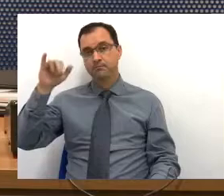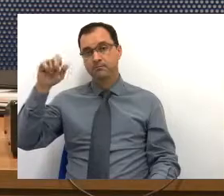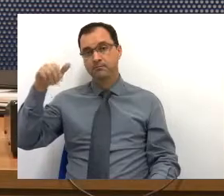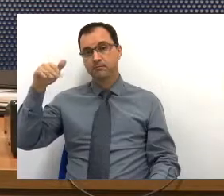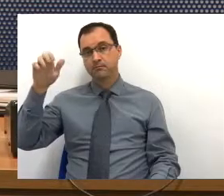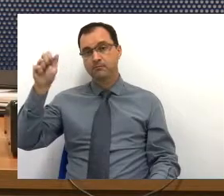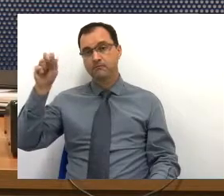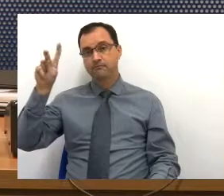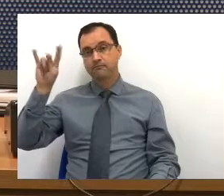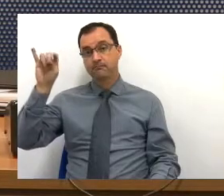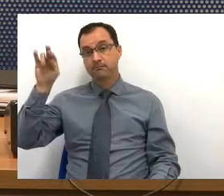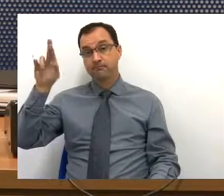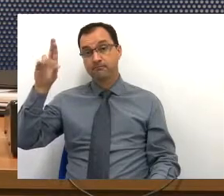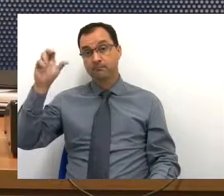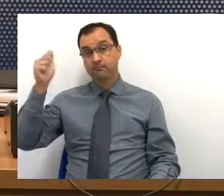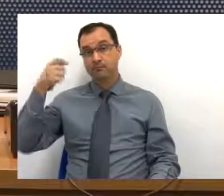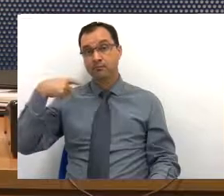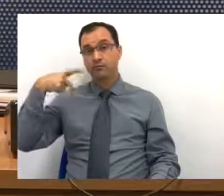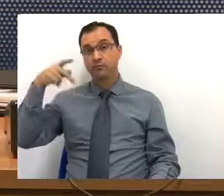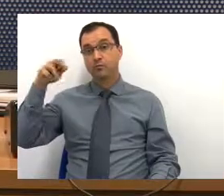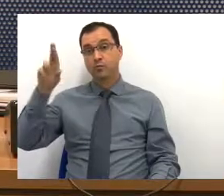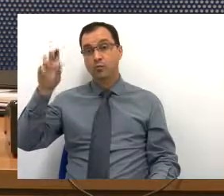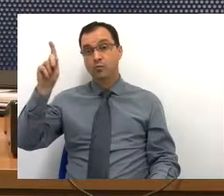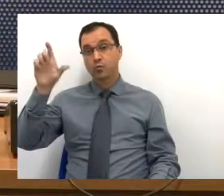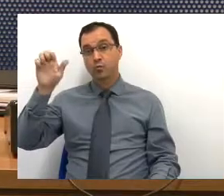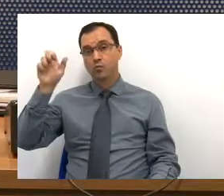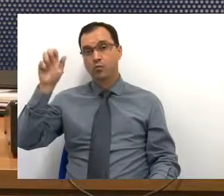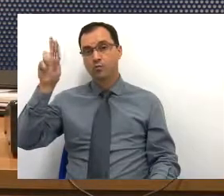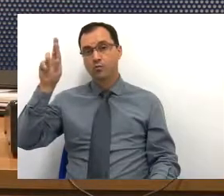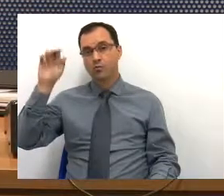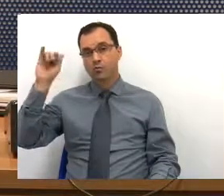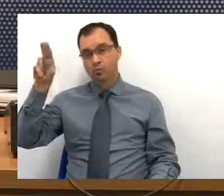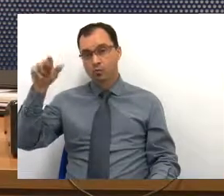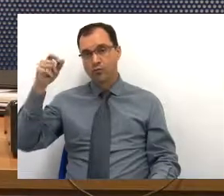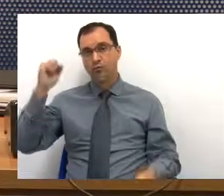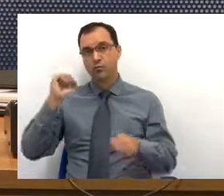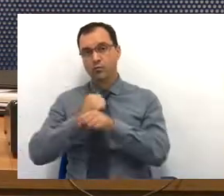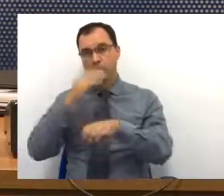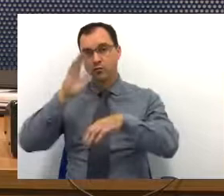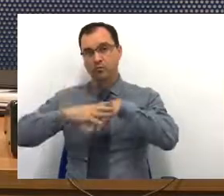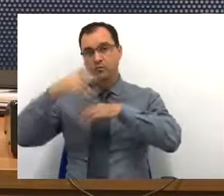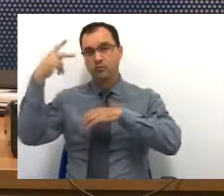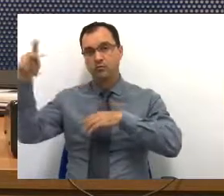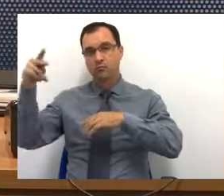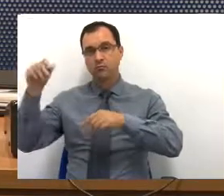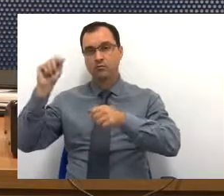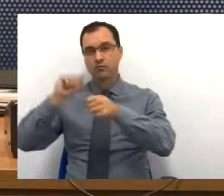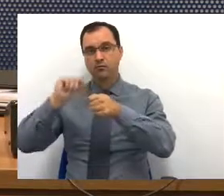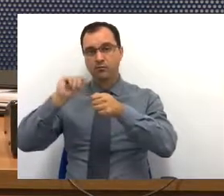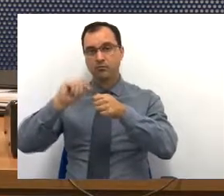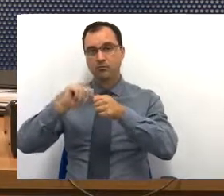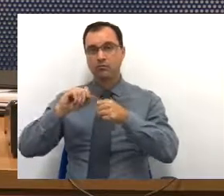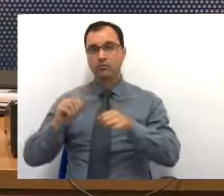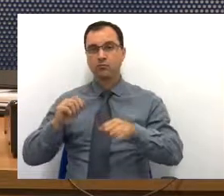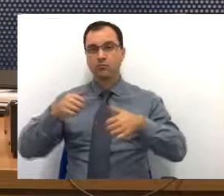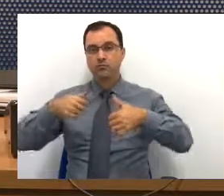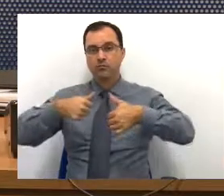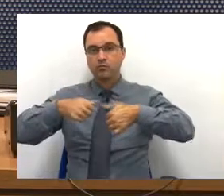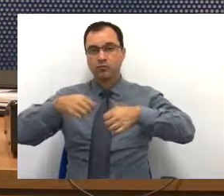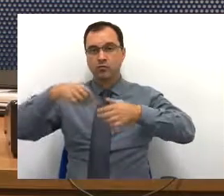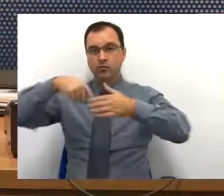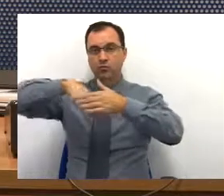está sendo feita pela Proguaru, a Proguaru fez o estaqueamento e